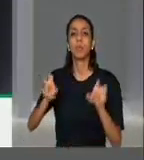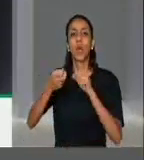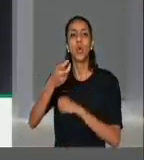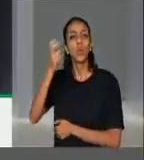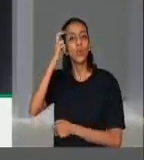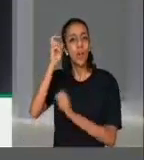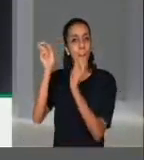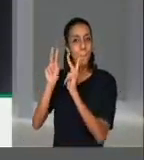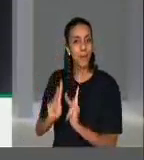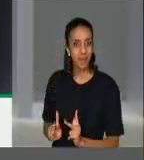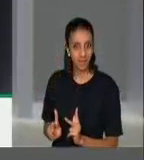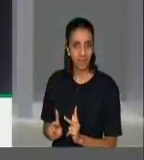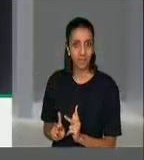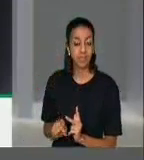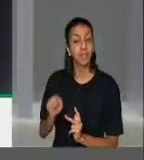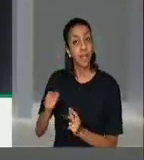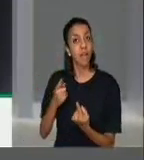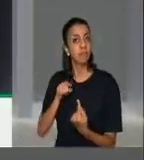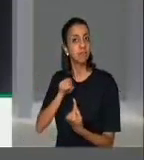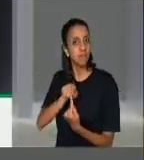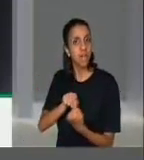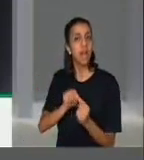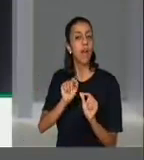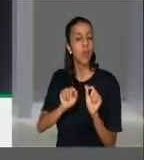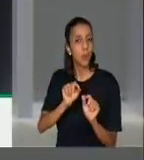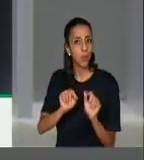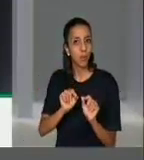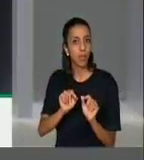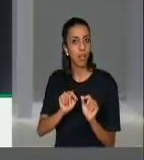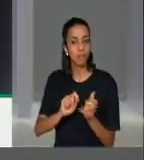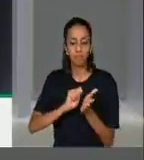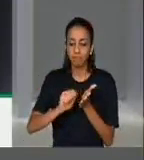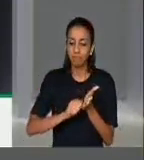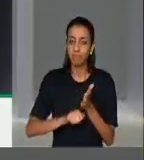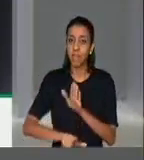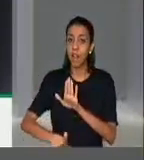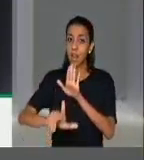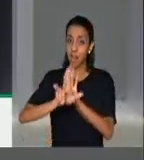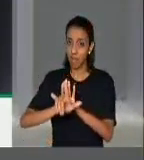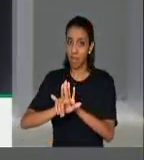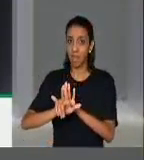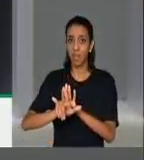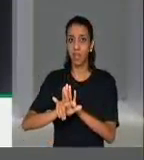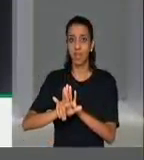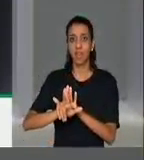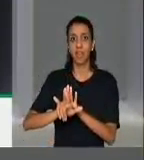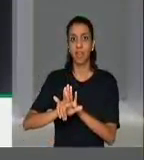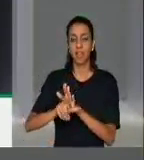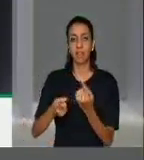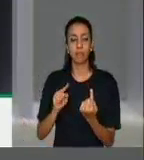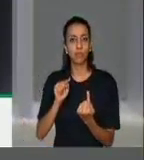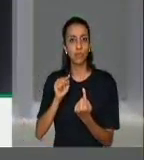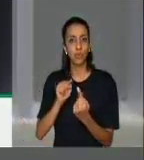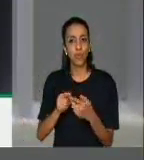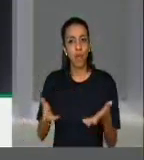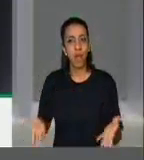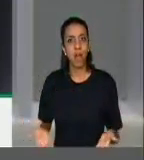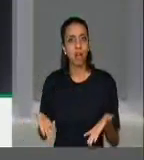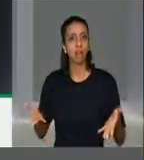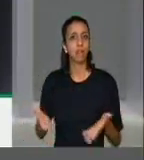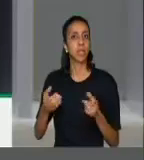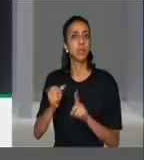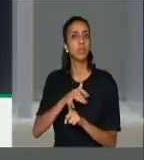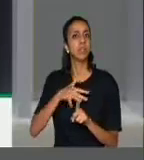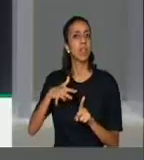que tem exatamente o intuito de elaborar leis que proporcionem ações em prol de uma sociedade